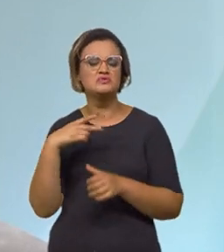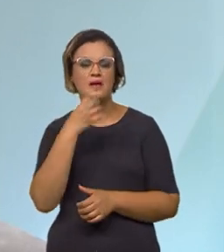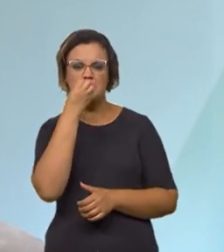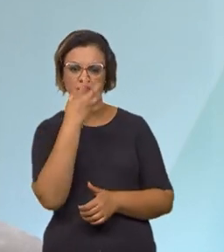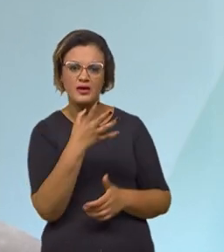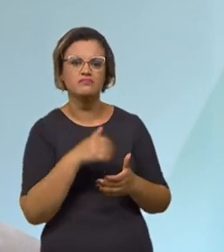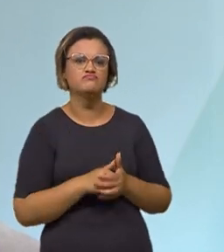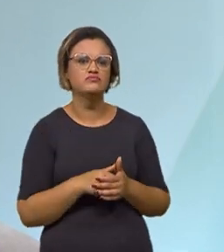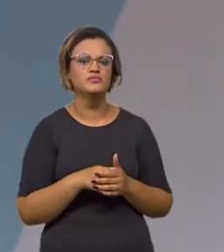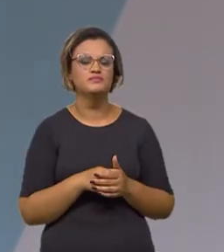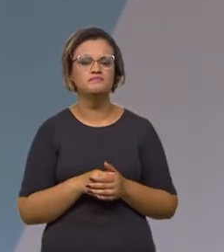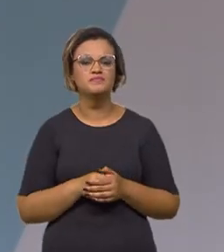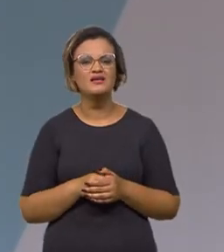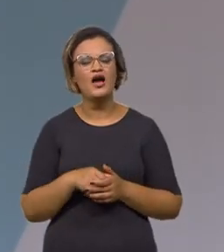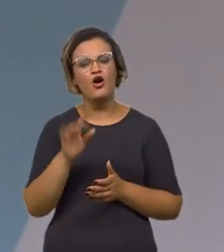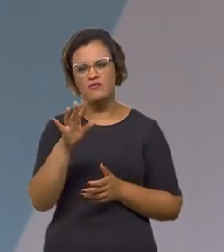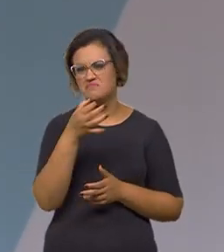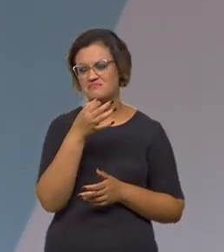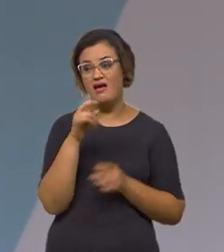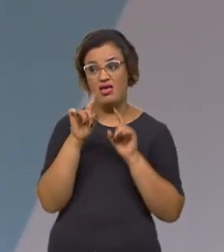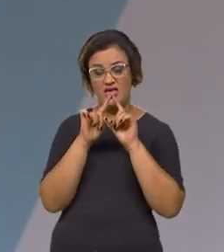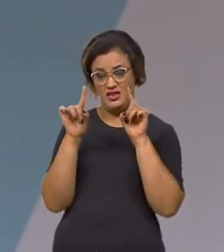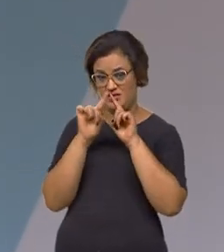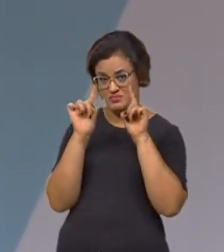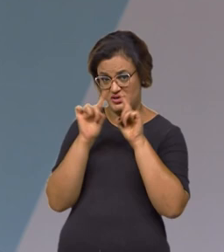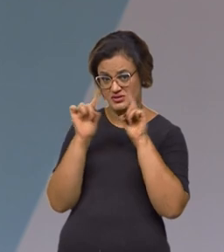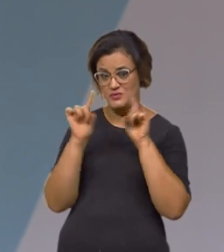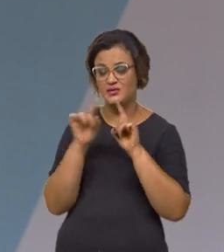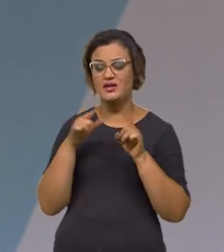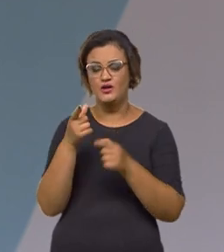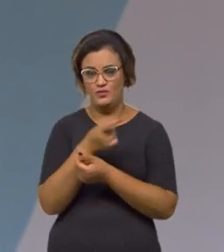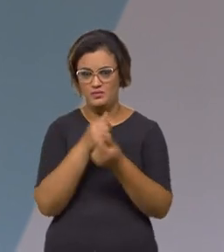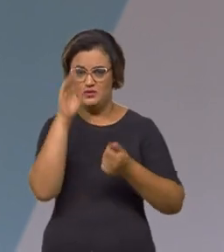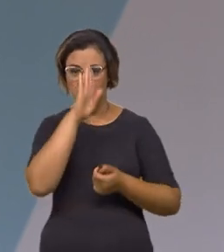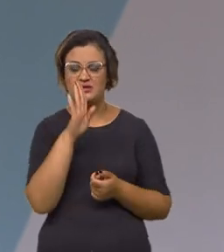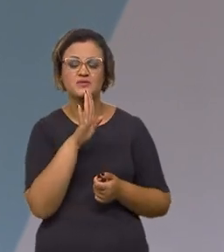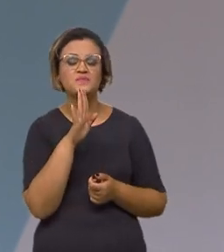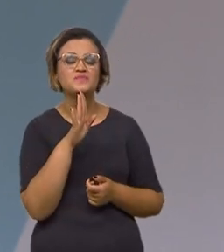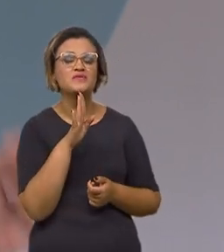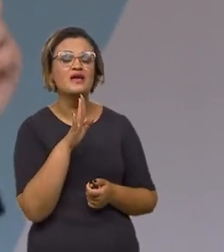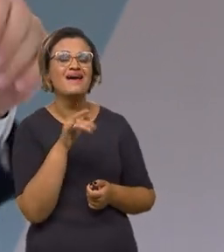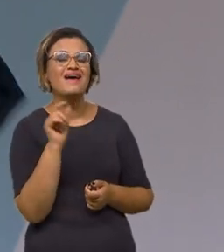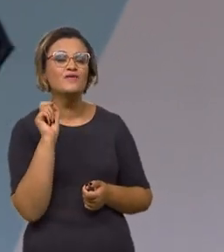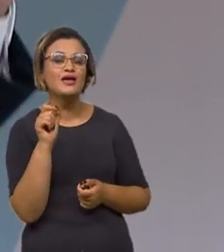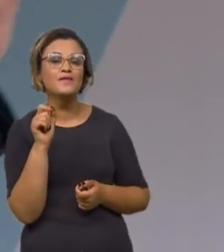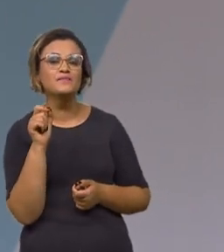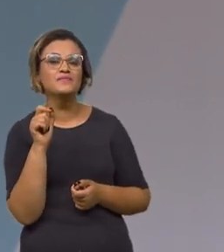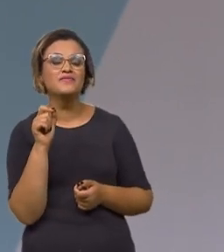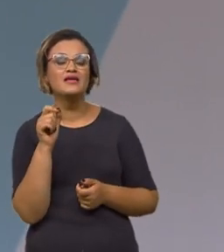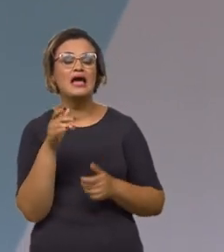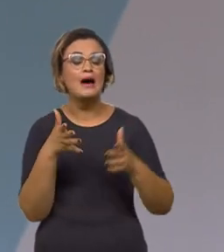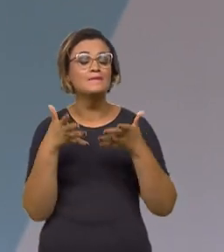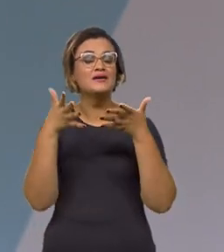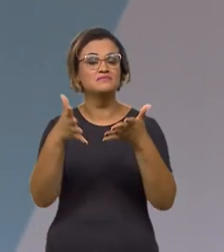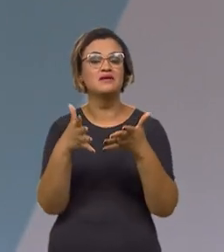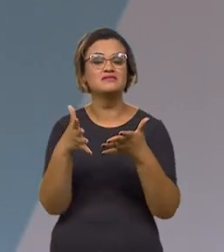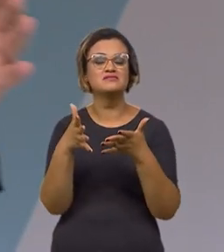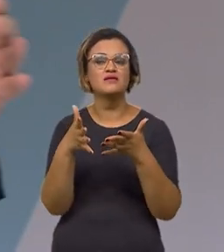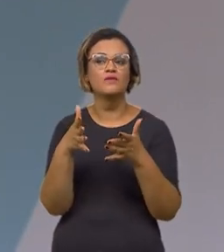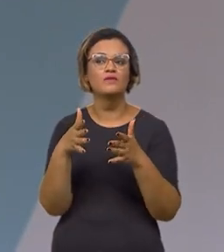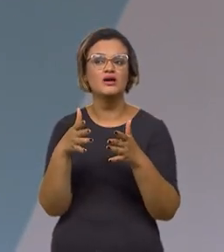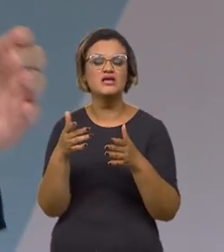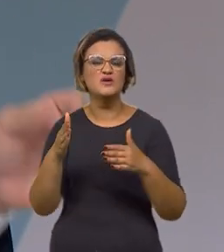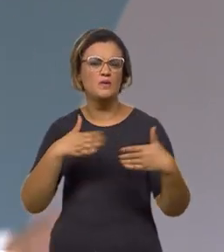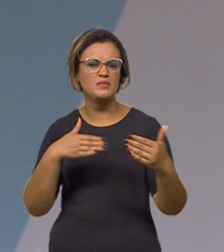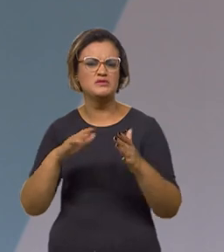governo federal. Uma crítica que é feita em relação à economia brasileira é que a participação dela no comércio mundial é muito pequena,